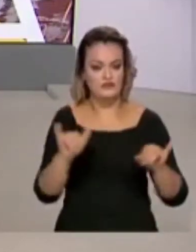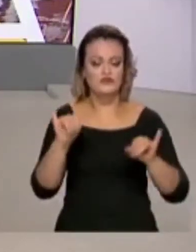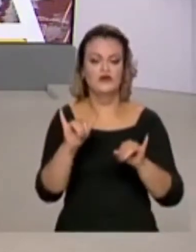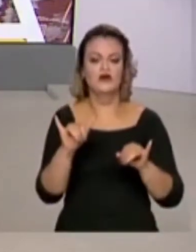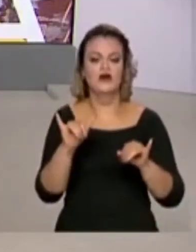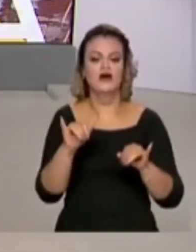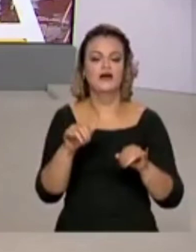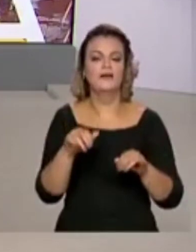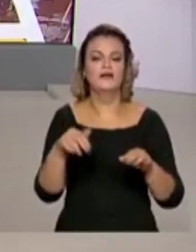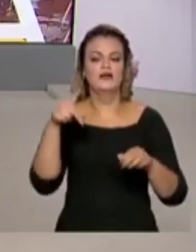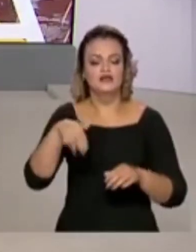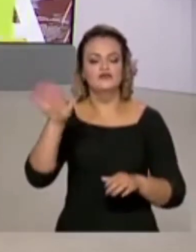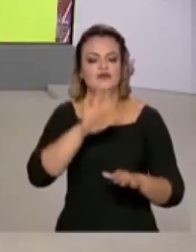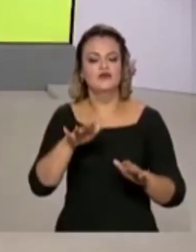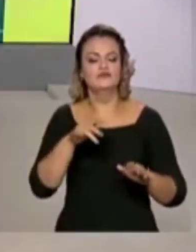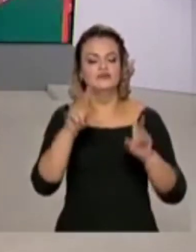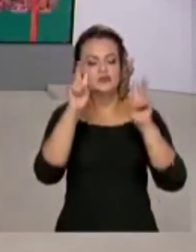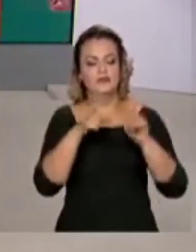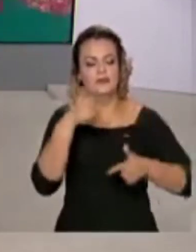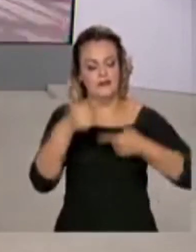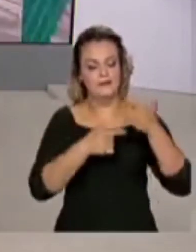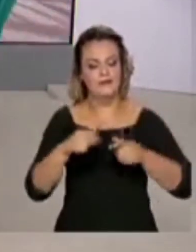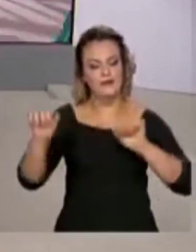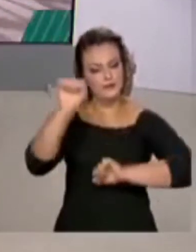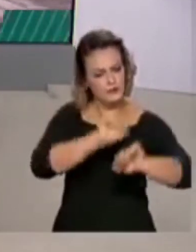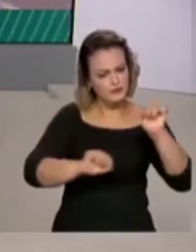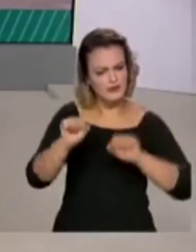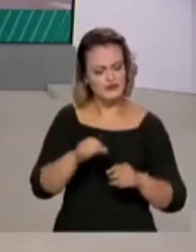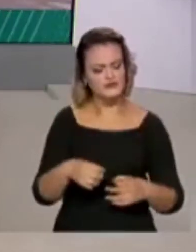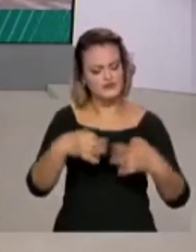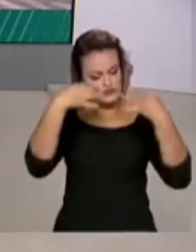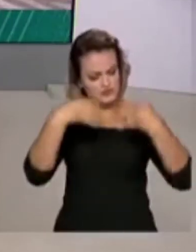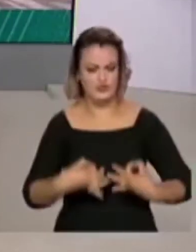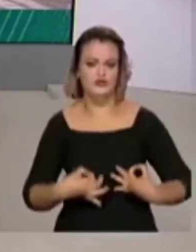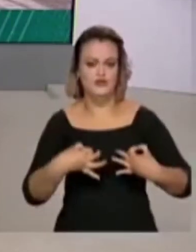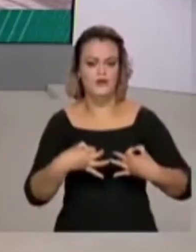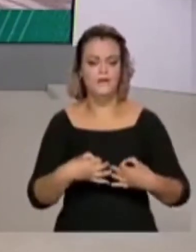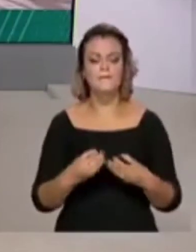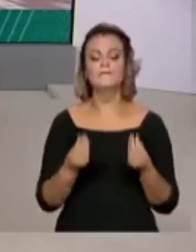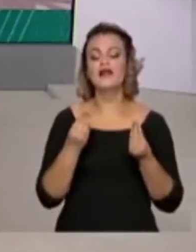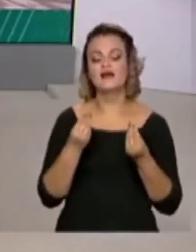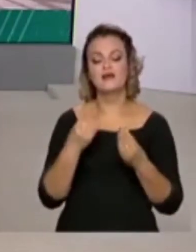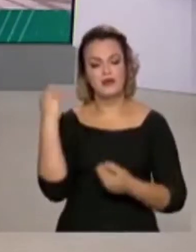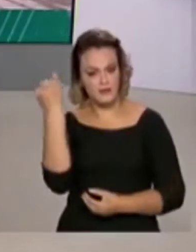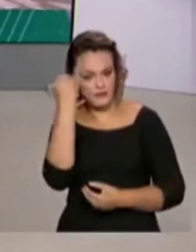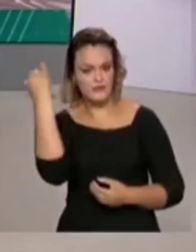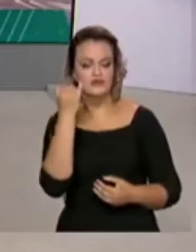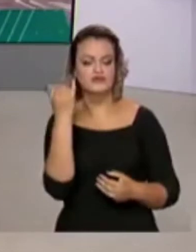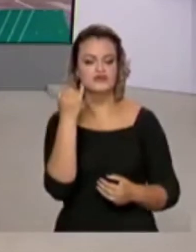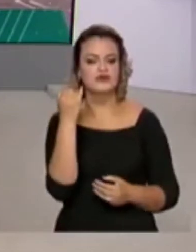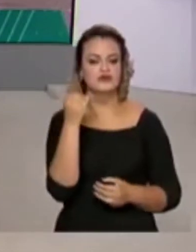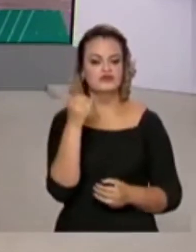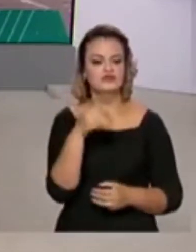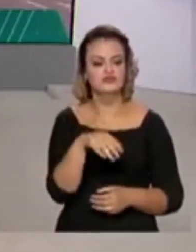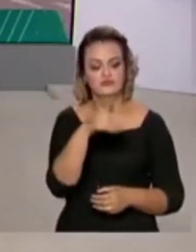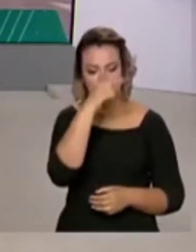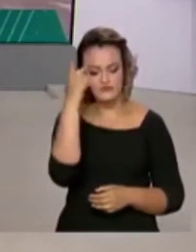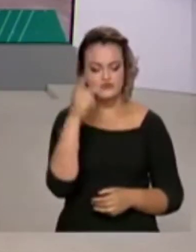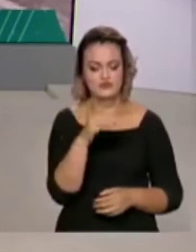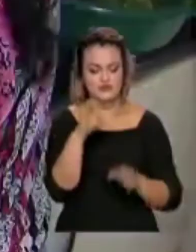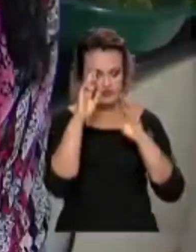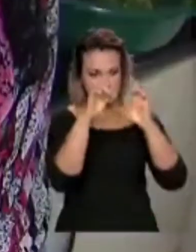campanha nacional pelo trabalho doméstico decente. É uma alerta para a importância de cumprir os direitos dos trabalhadores.